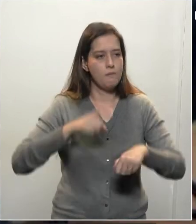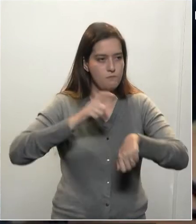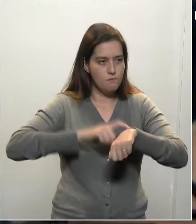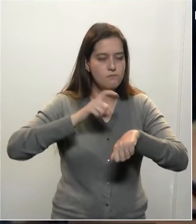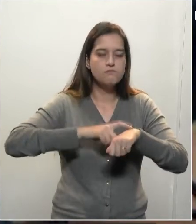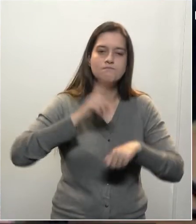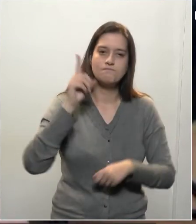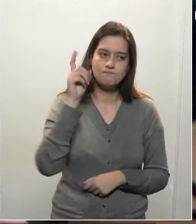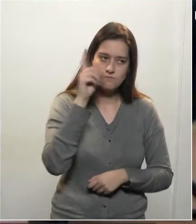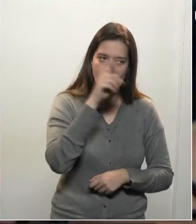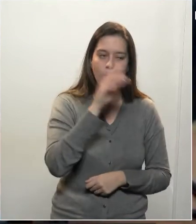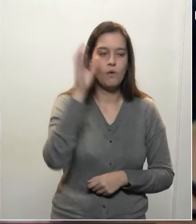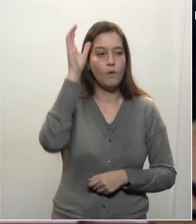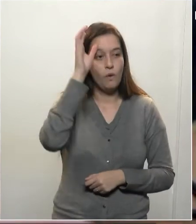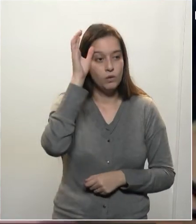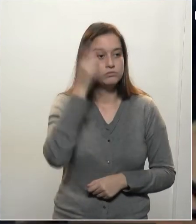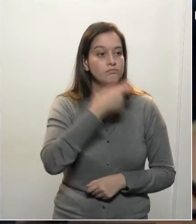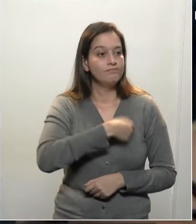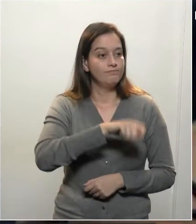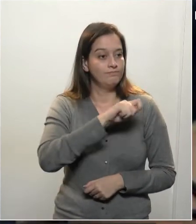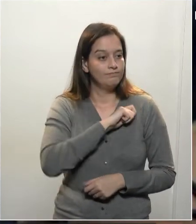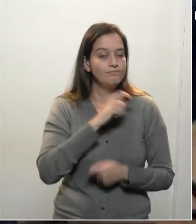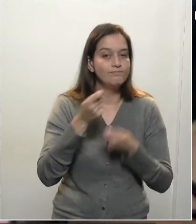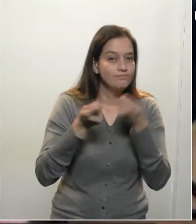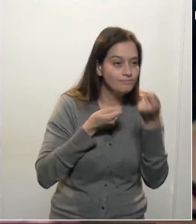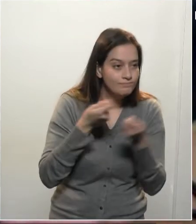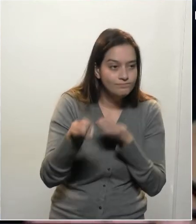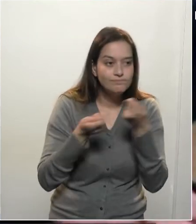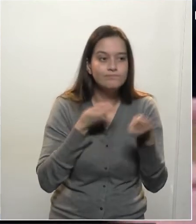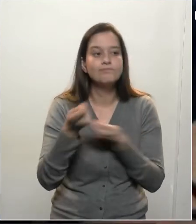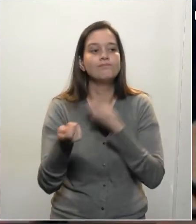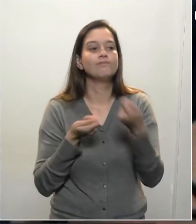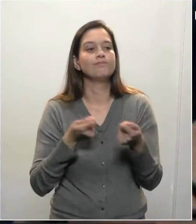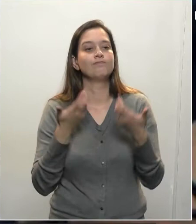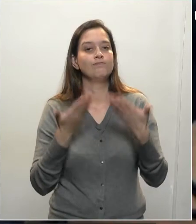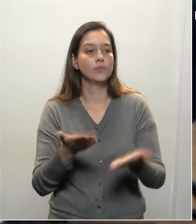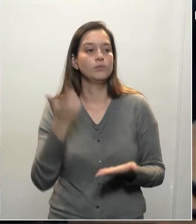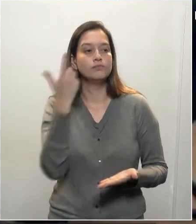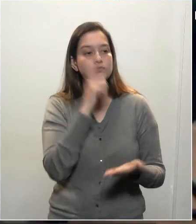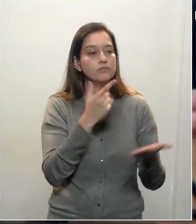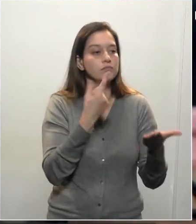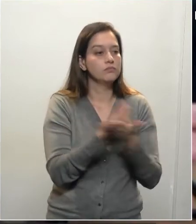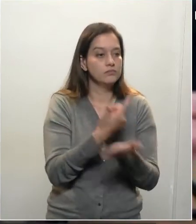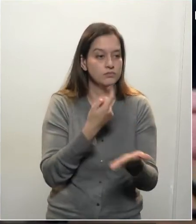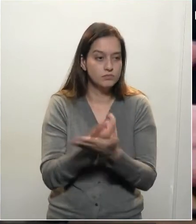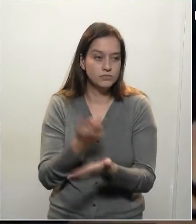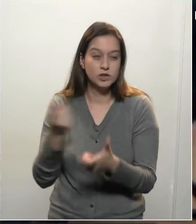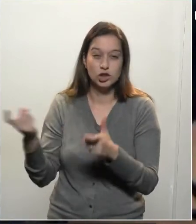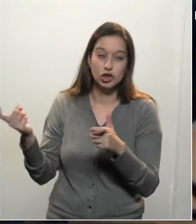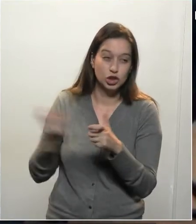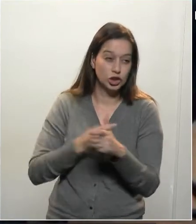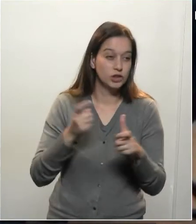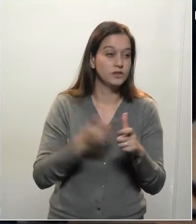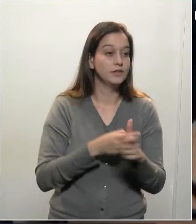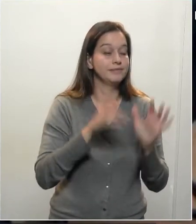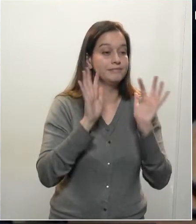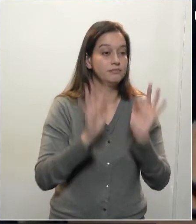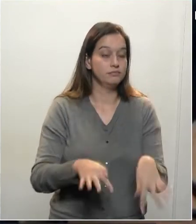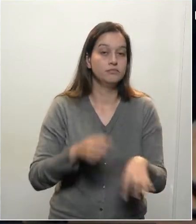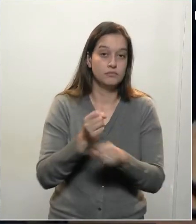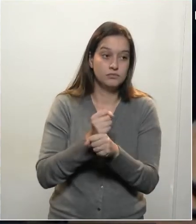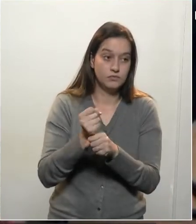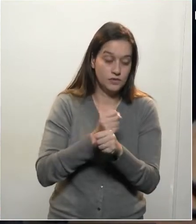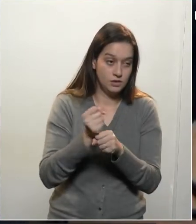fiscal. Consciência de levar as contas até o final do ano. Consciência de que o governante não pode